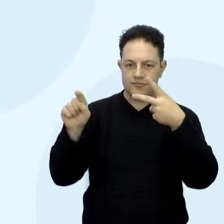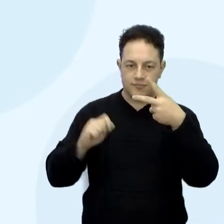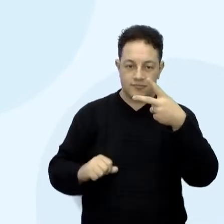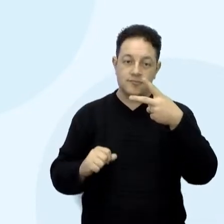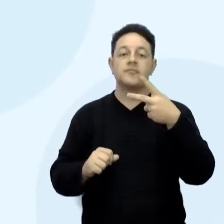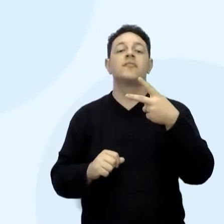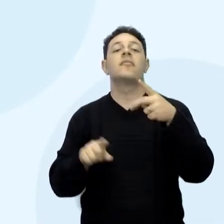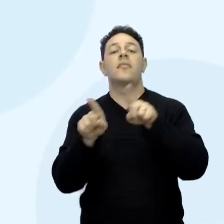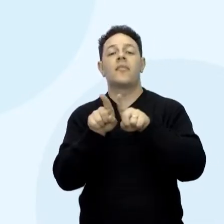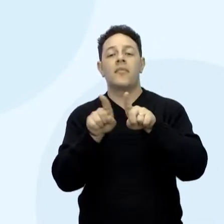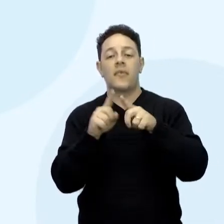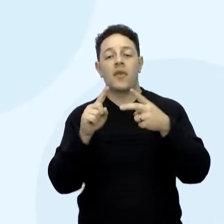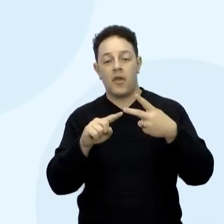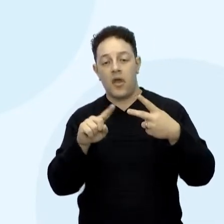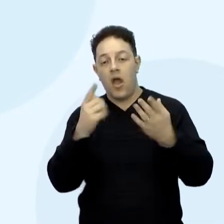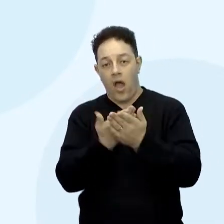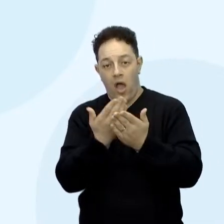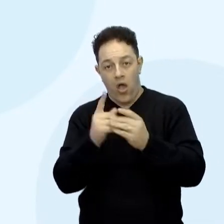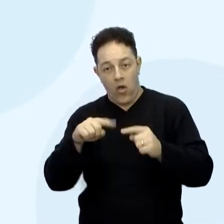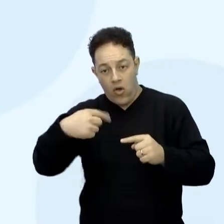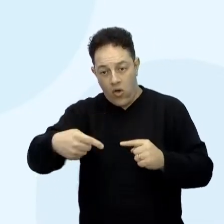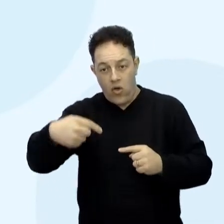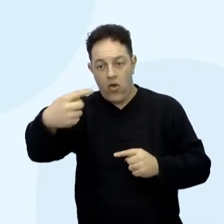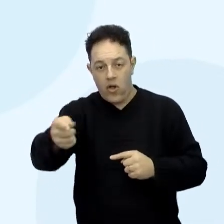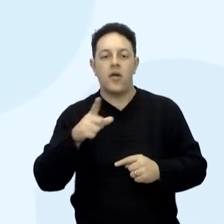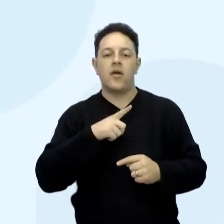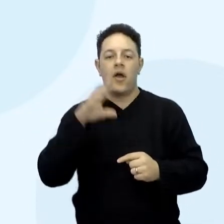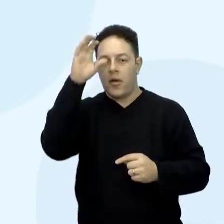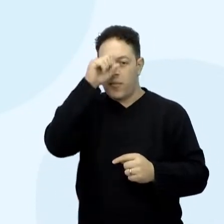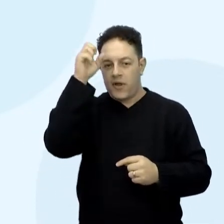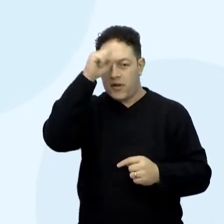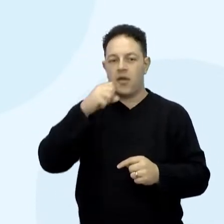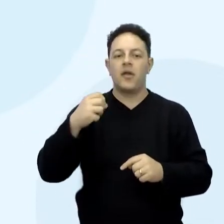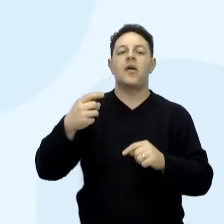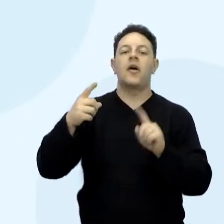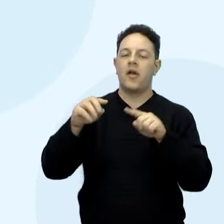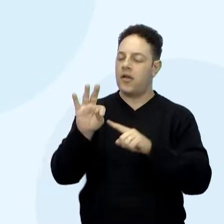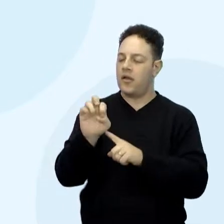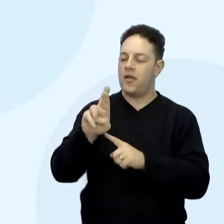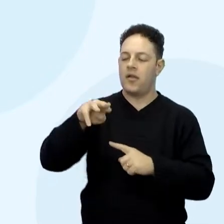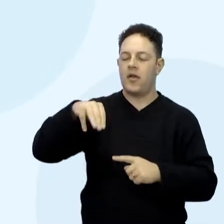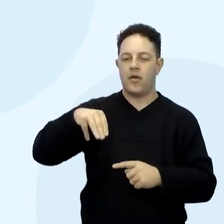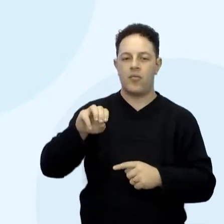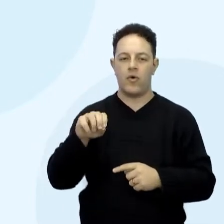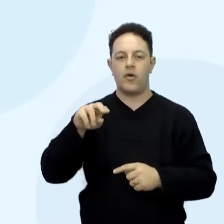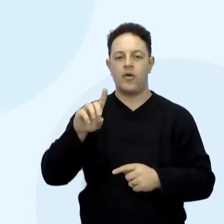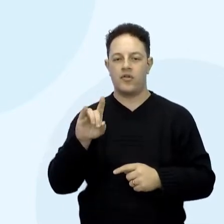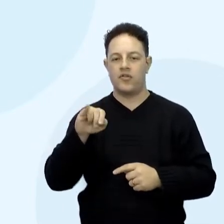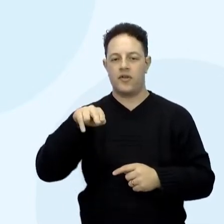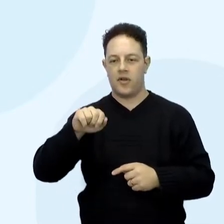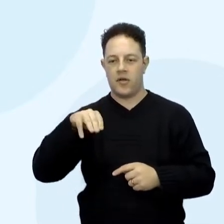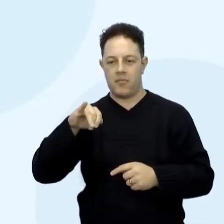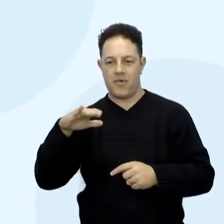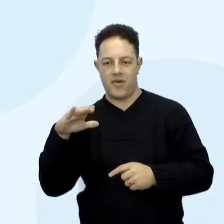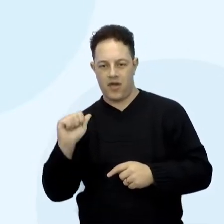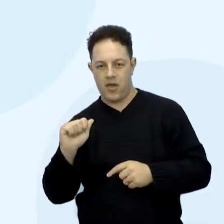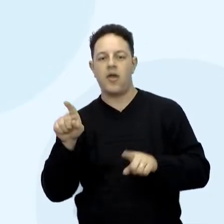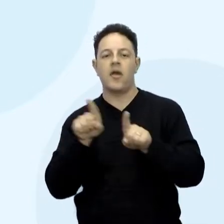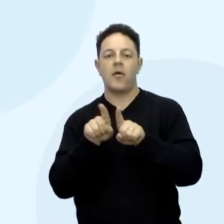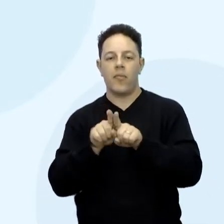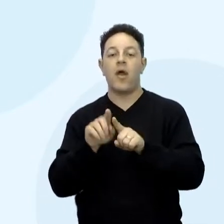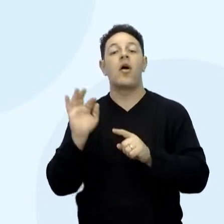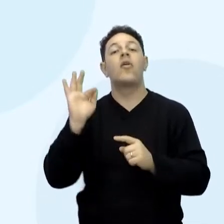aqui. E nas próximas aulas a gente vai falar um pouco mais de termodinâmica e o funcionamento da usina. Isso aqui fará